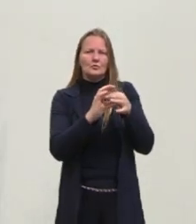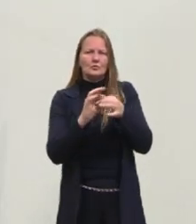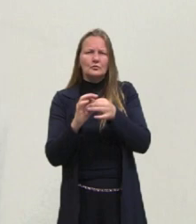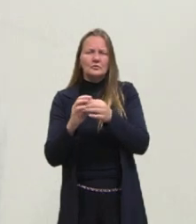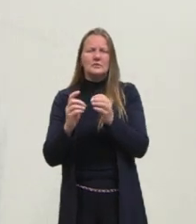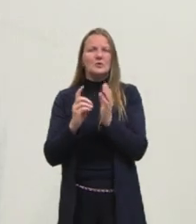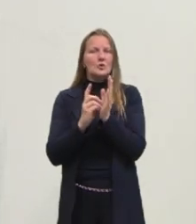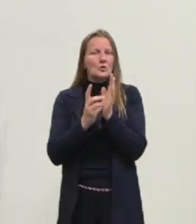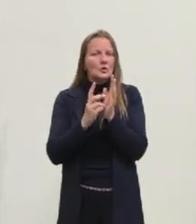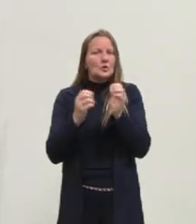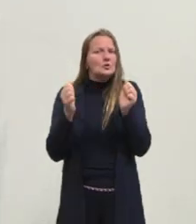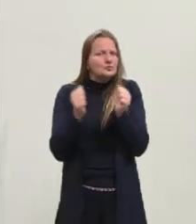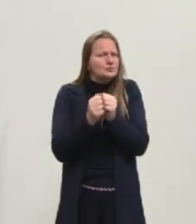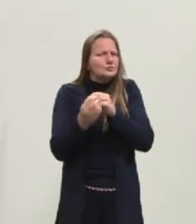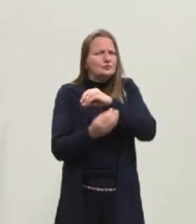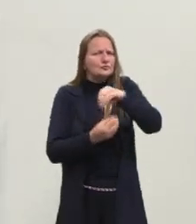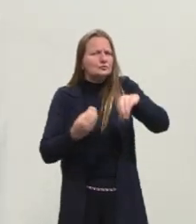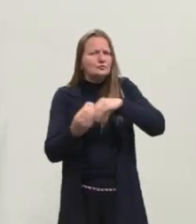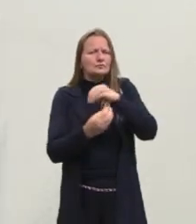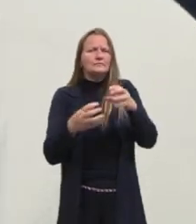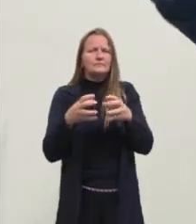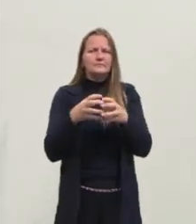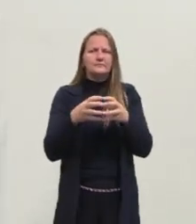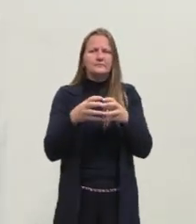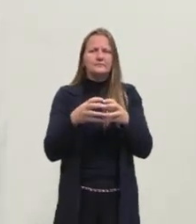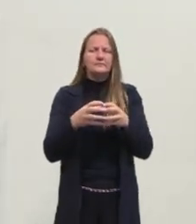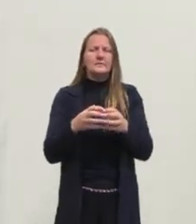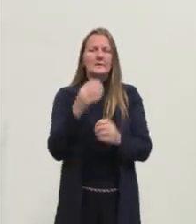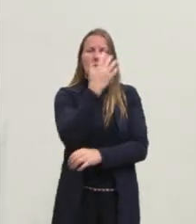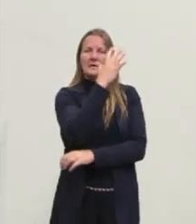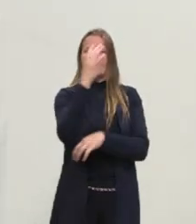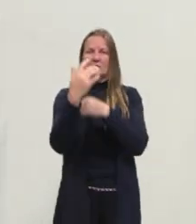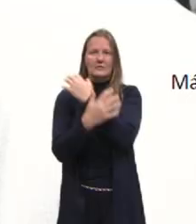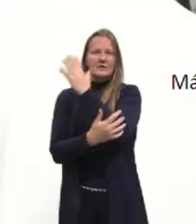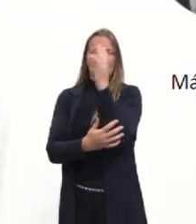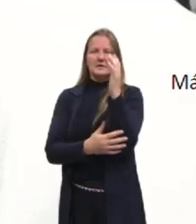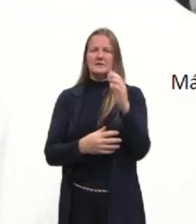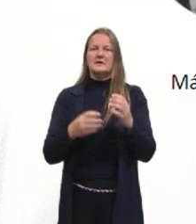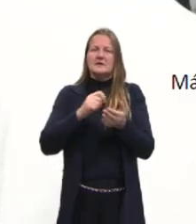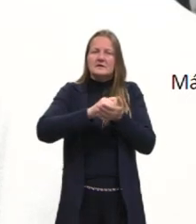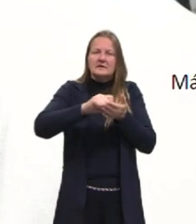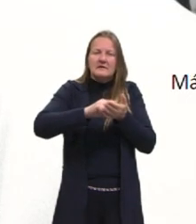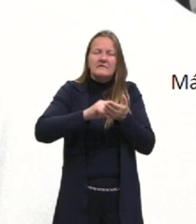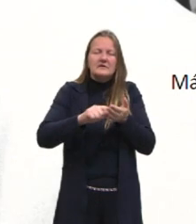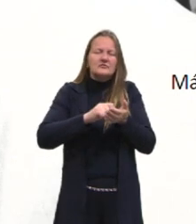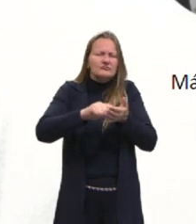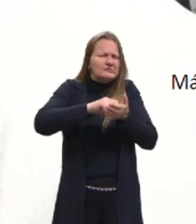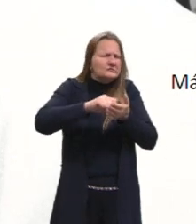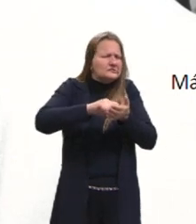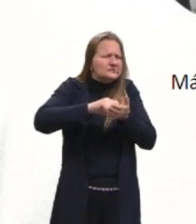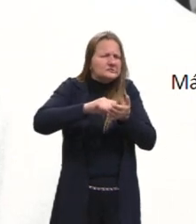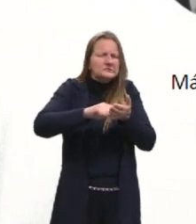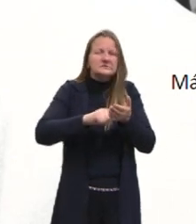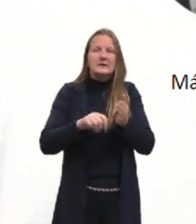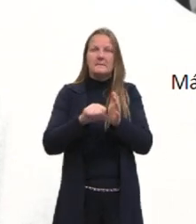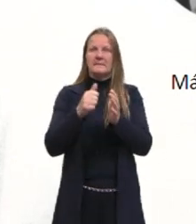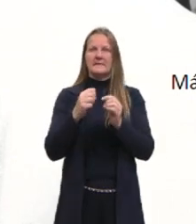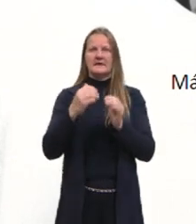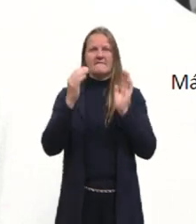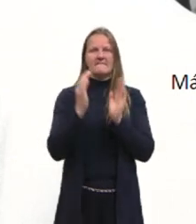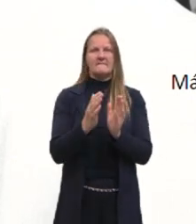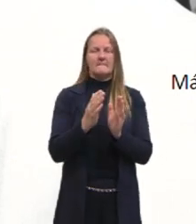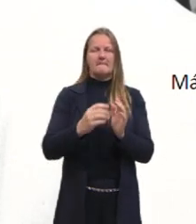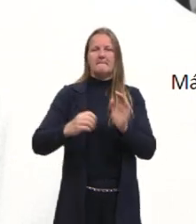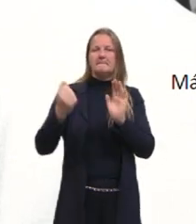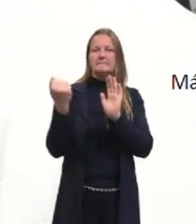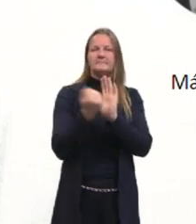conviveu com aquelas pessoas dentro da mata. E ele escreve em poucos dias. E ele vai marcar essa primeira fase, porque ele traz